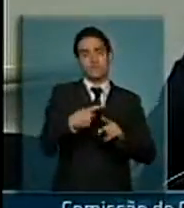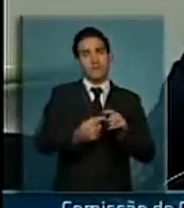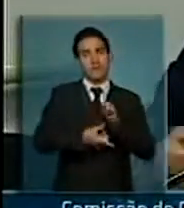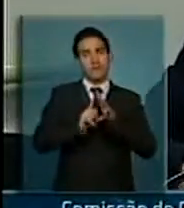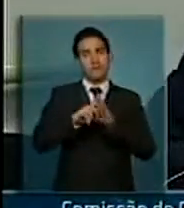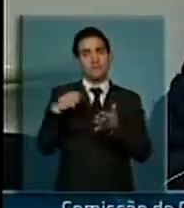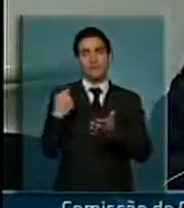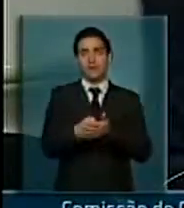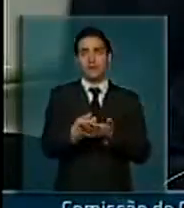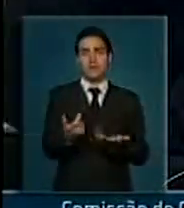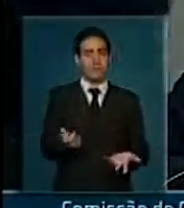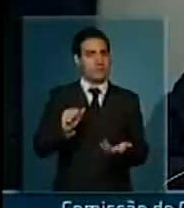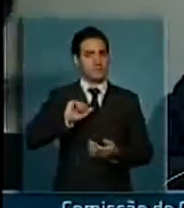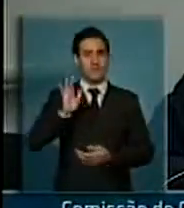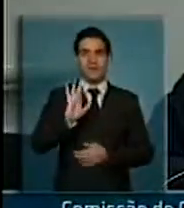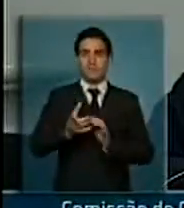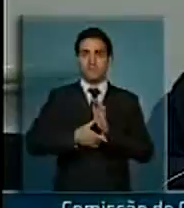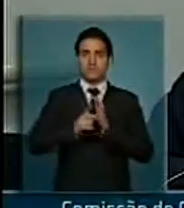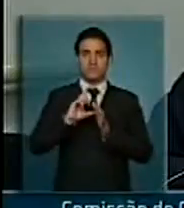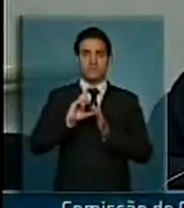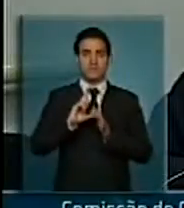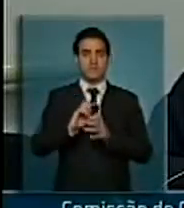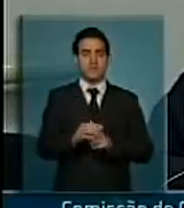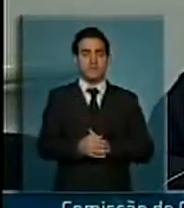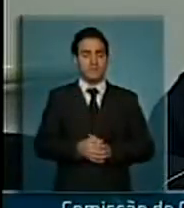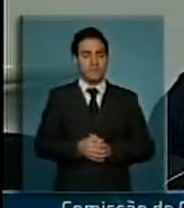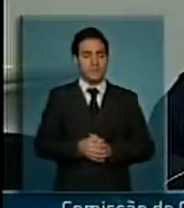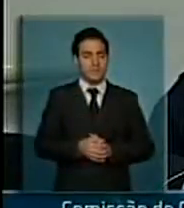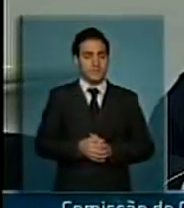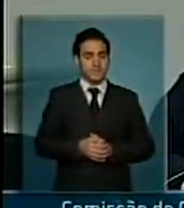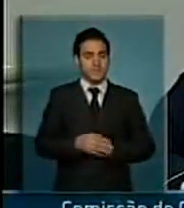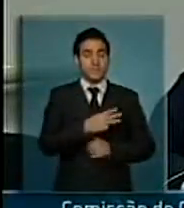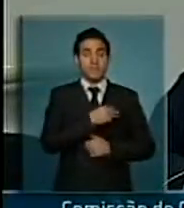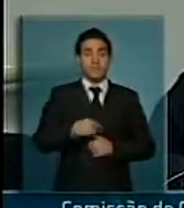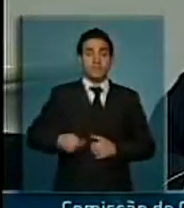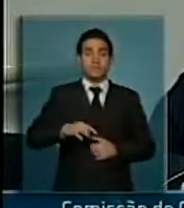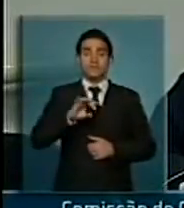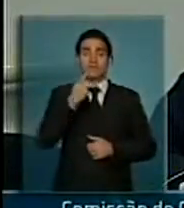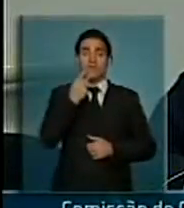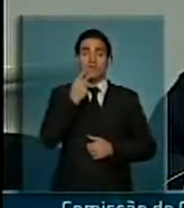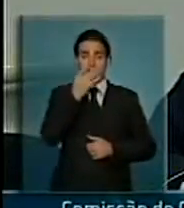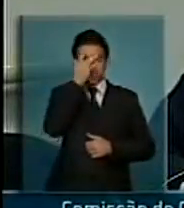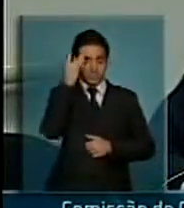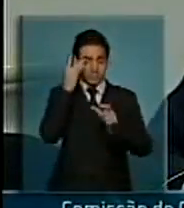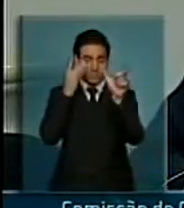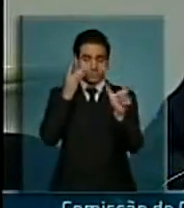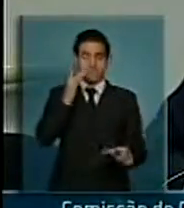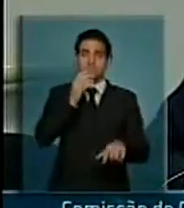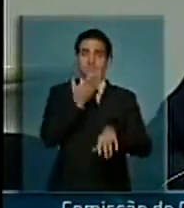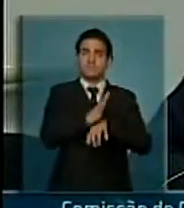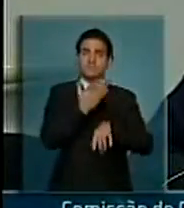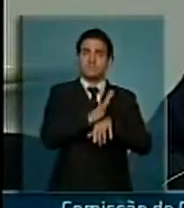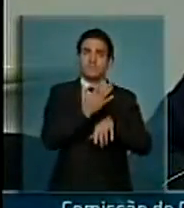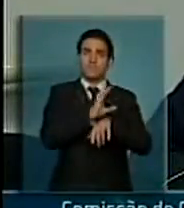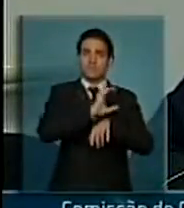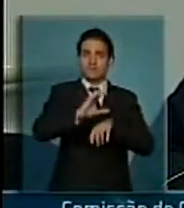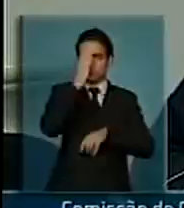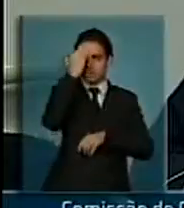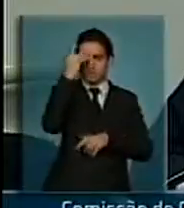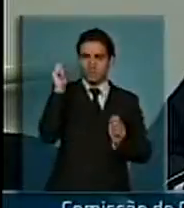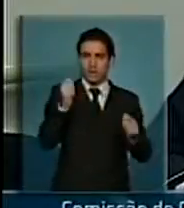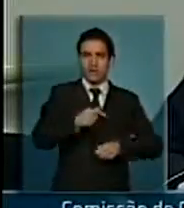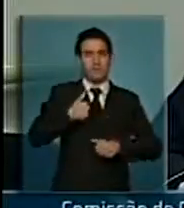no atacado um preço muito alto. Ministro, apenas com relação à capacitação de pessoal, que é um problema, uma preocupação